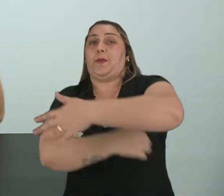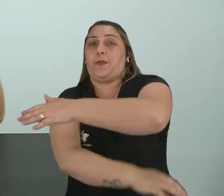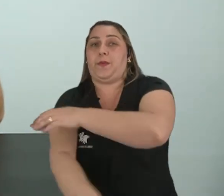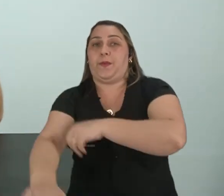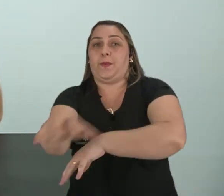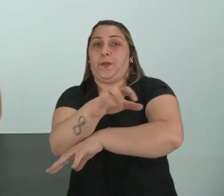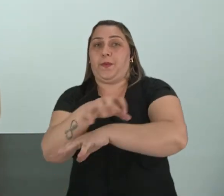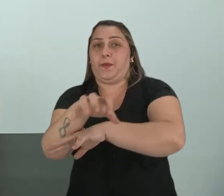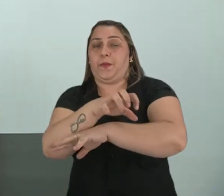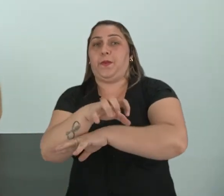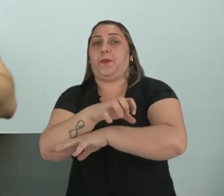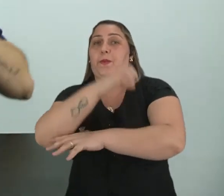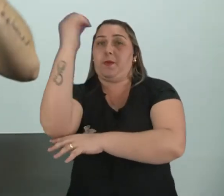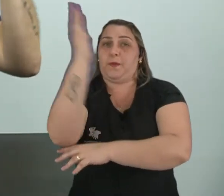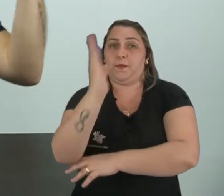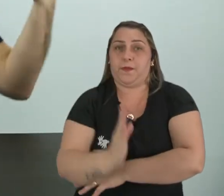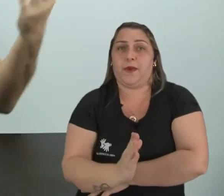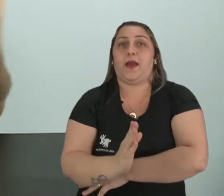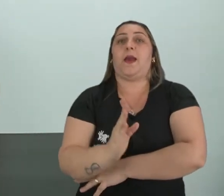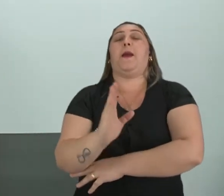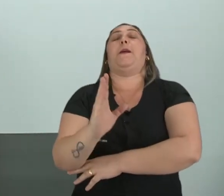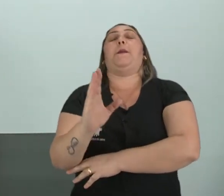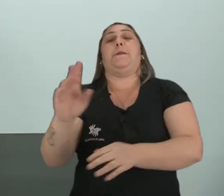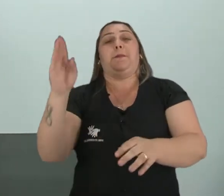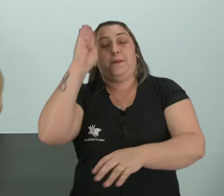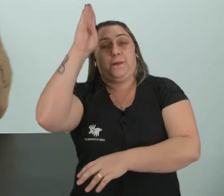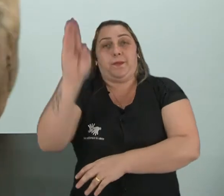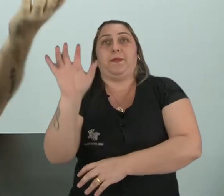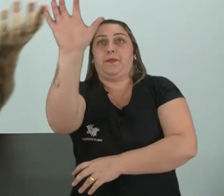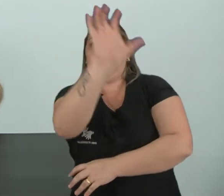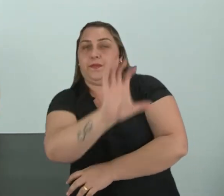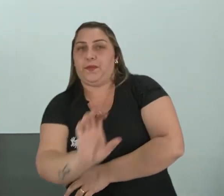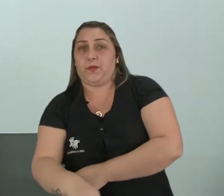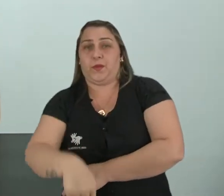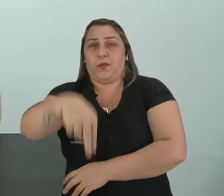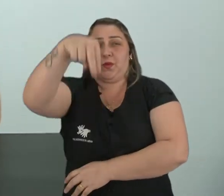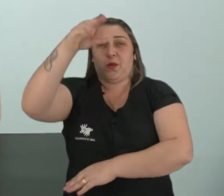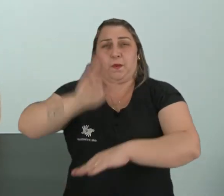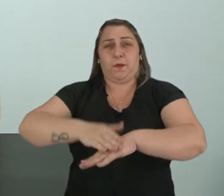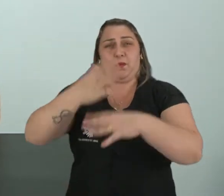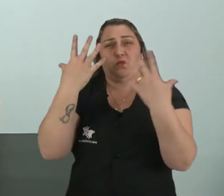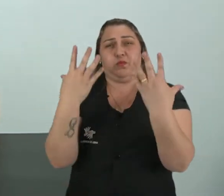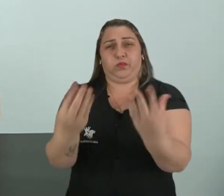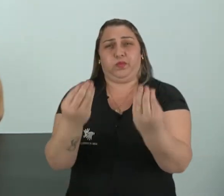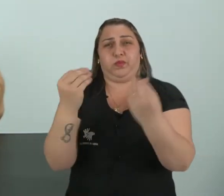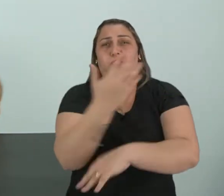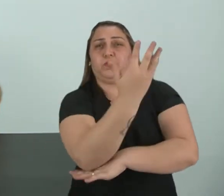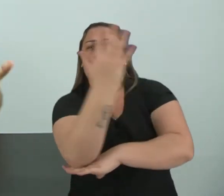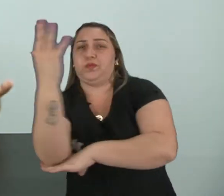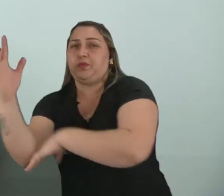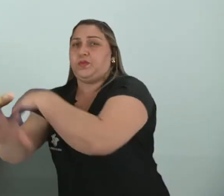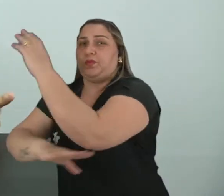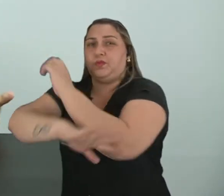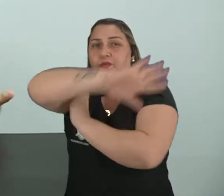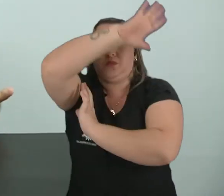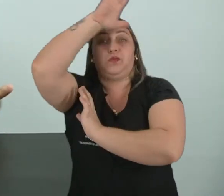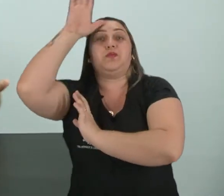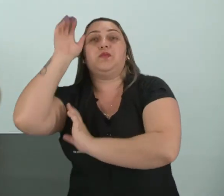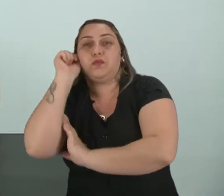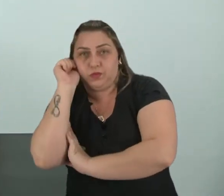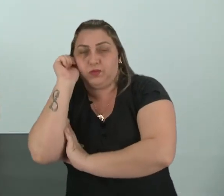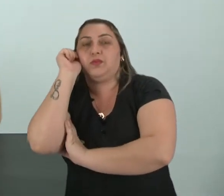brasileira. Principalmente da nossa região norte, que tem o maior número de animais, né? Que nós temos na nossa floresta amazônica.